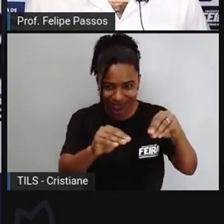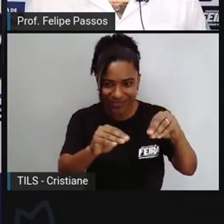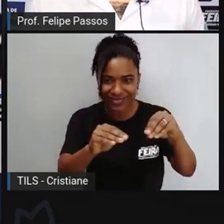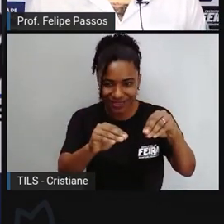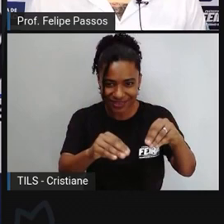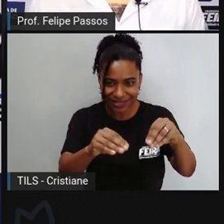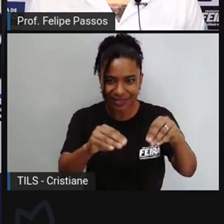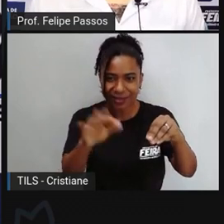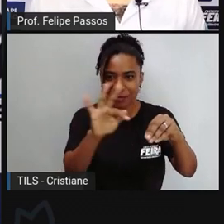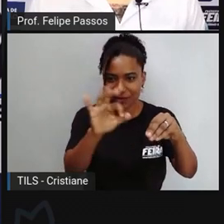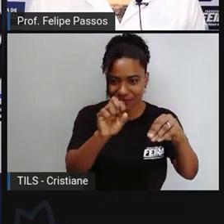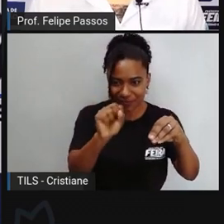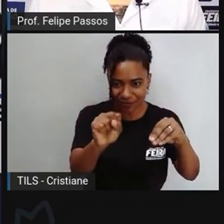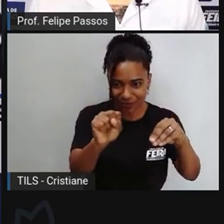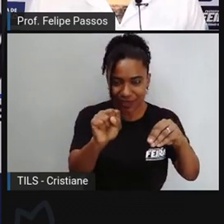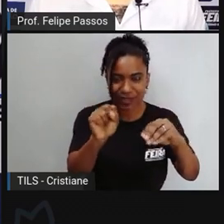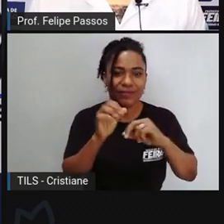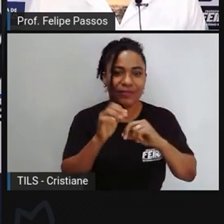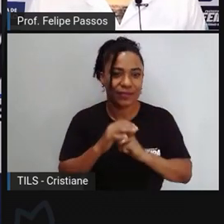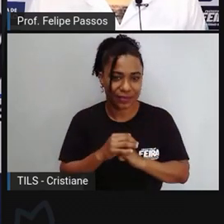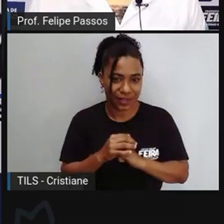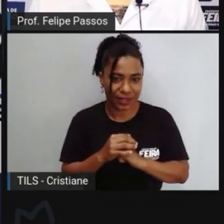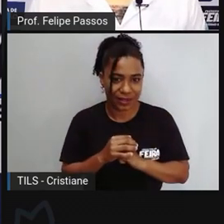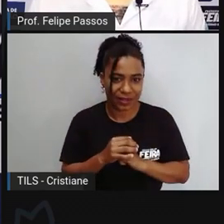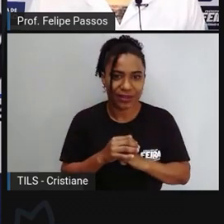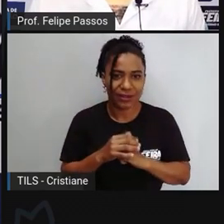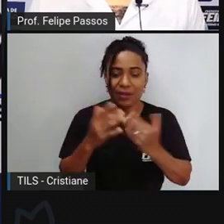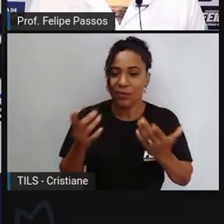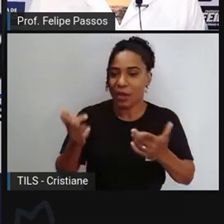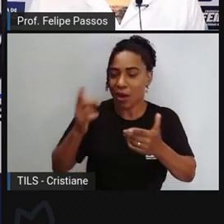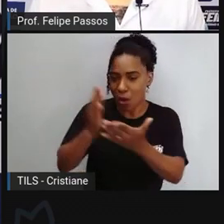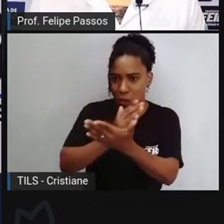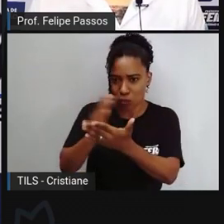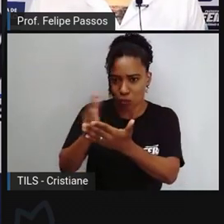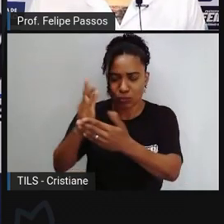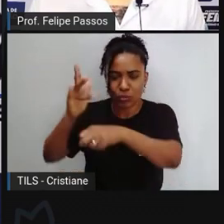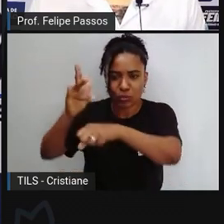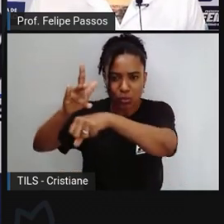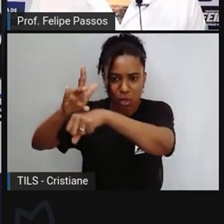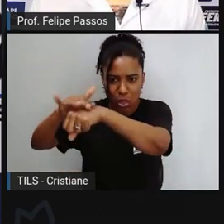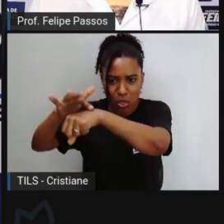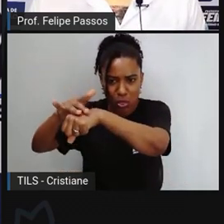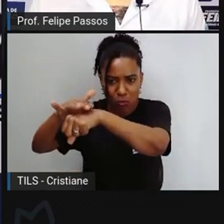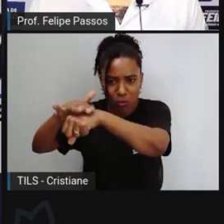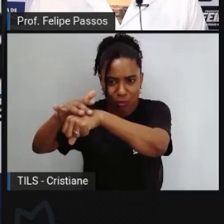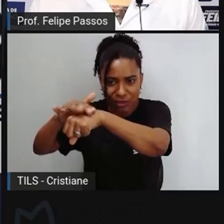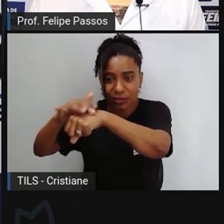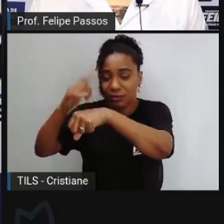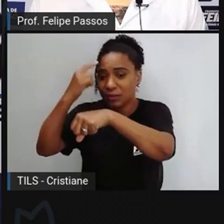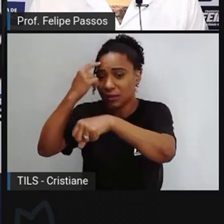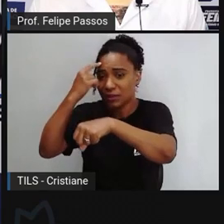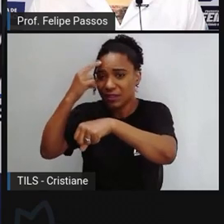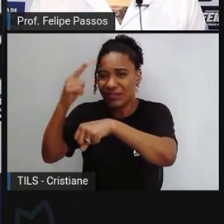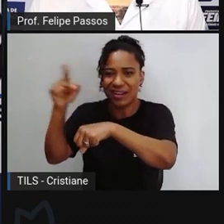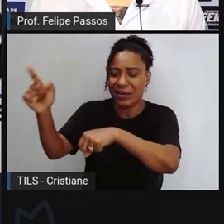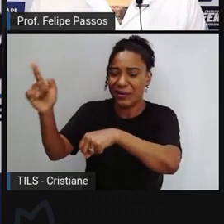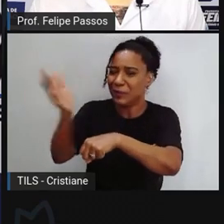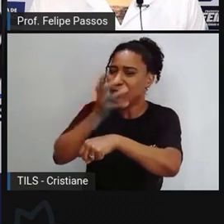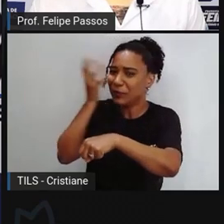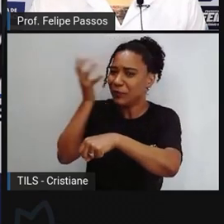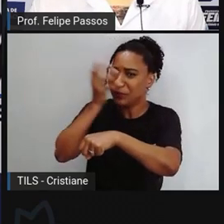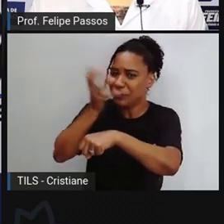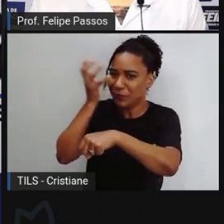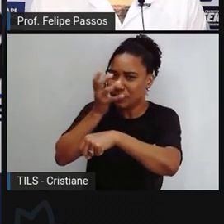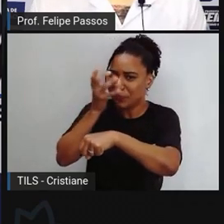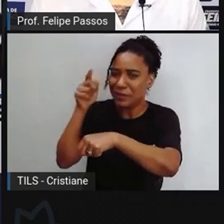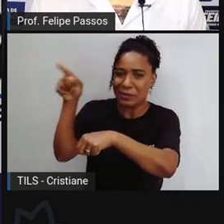curarem de problemas de saúde em razão de que a umidade relativa do